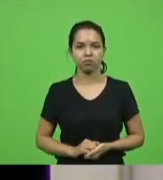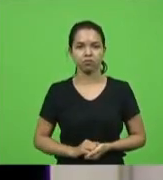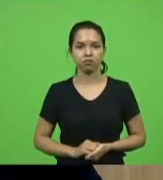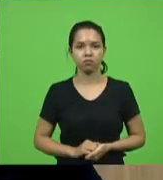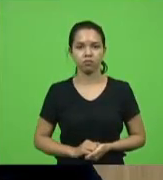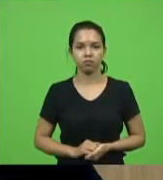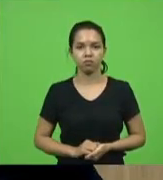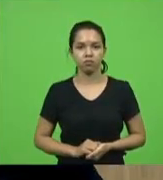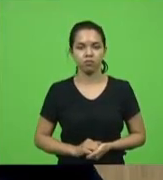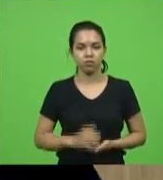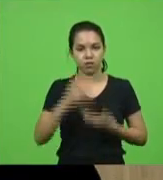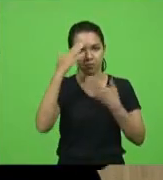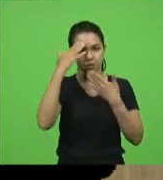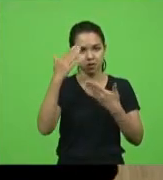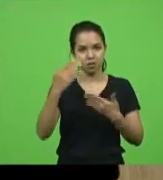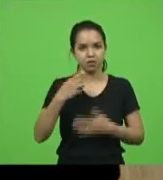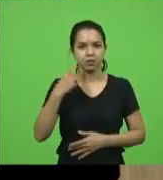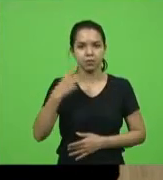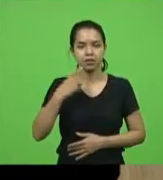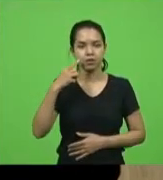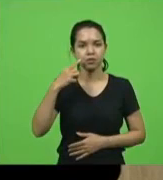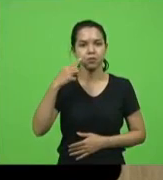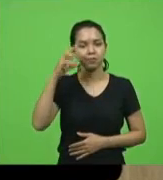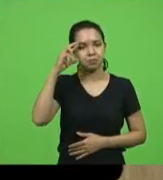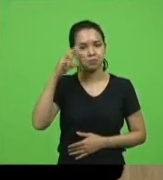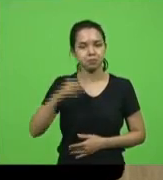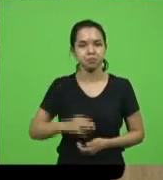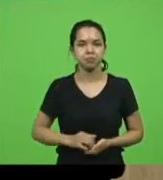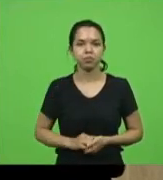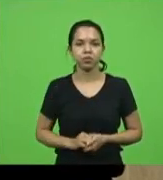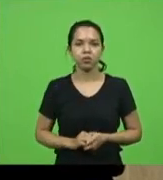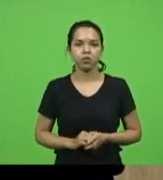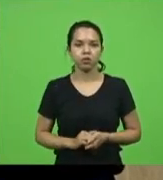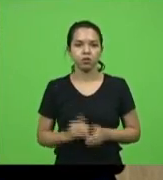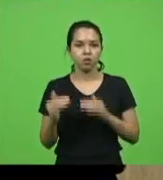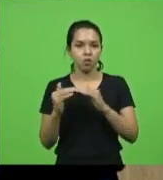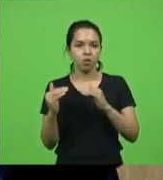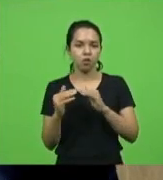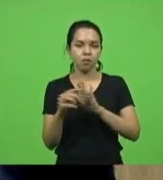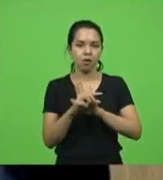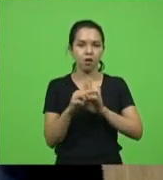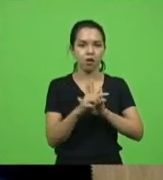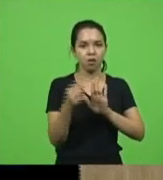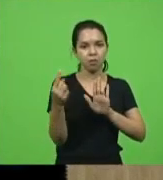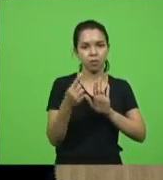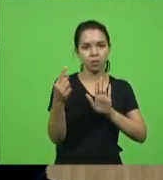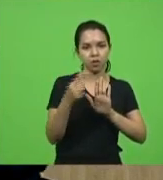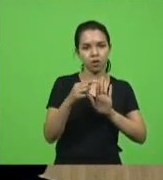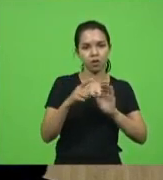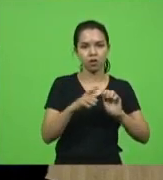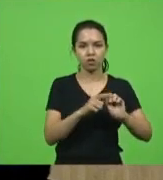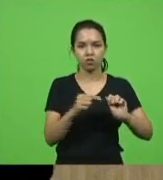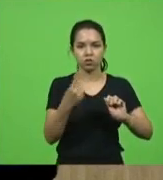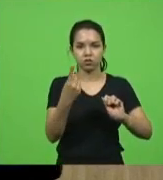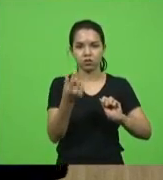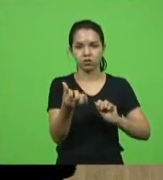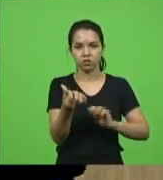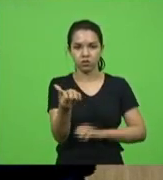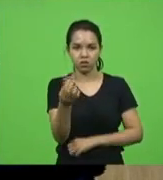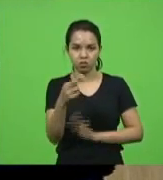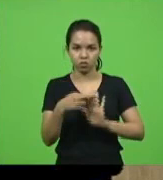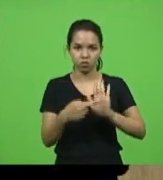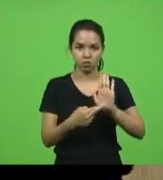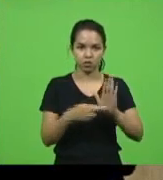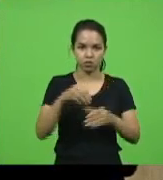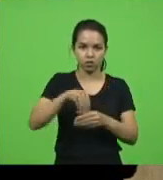Obrigado, deputado Alba. Em consonância com o parágrafo primeiro do artigo número 106 do regimento interno, dou-a por aprovado.